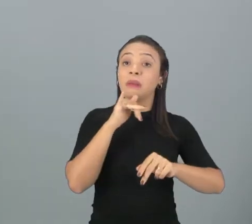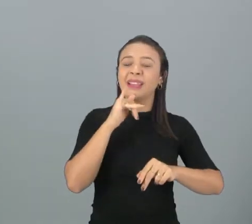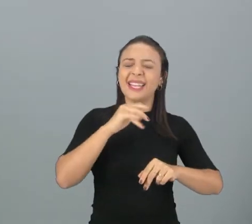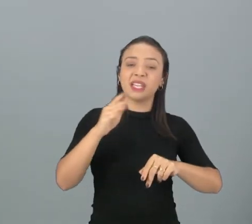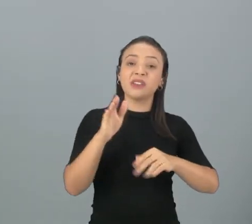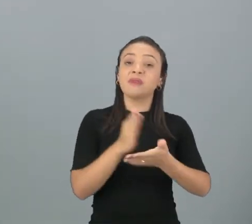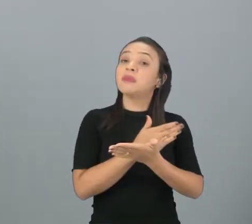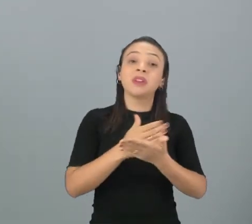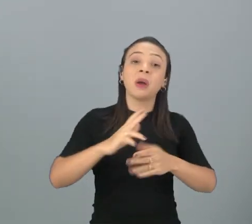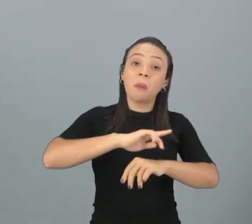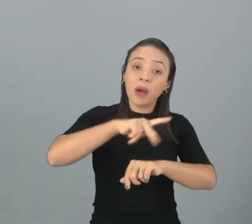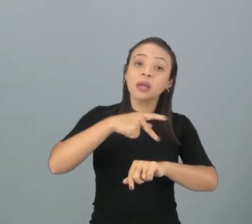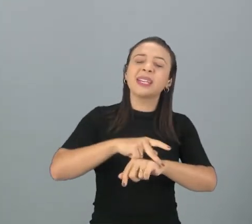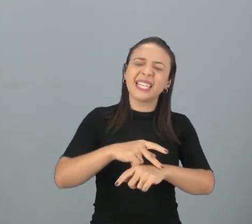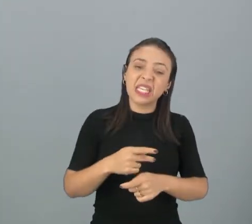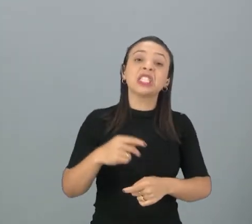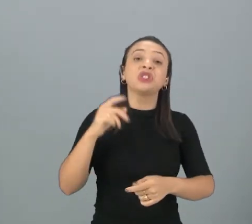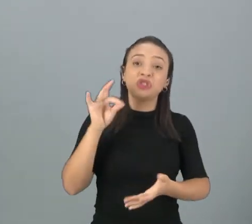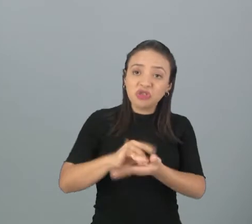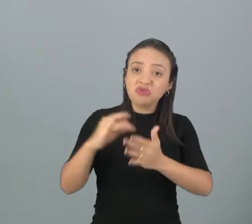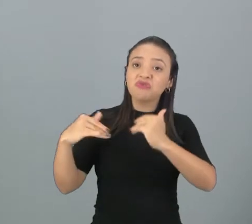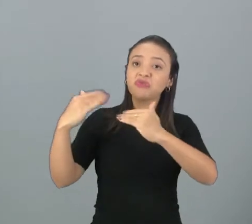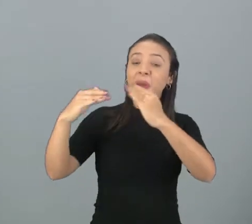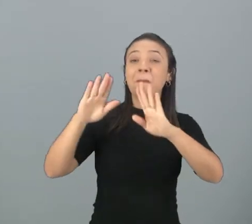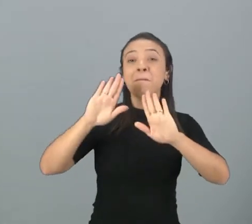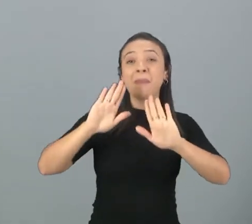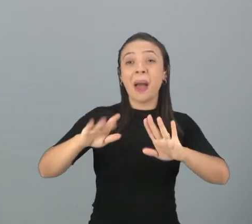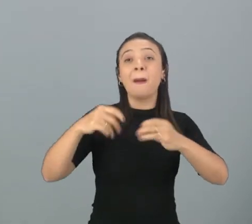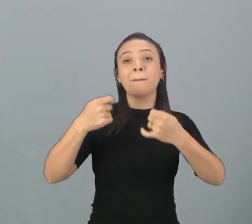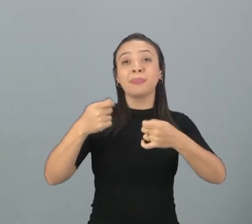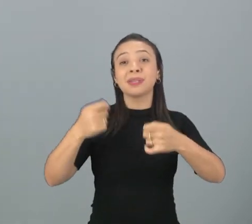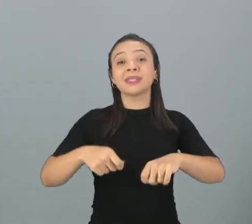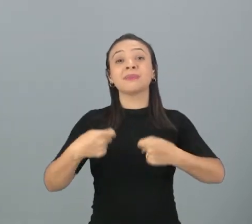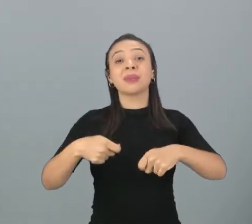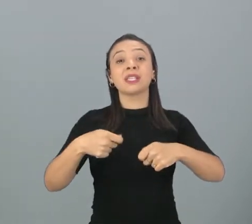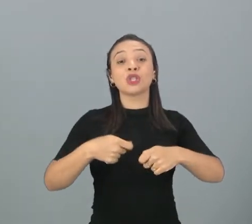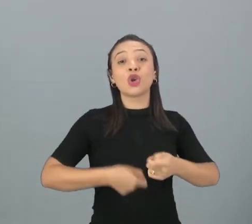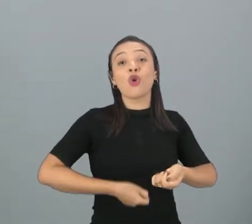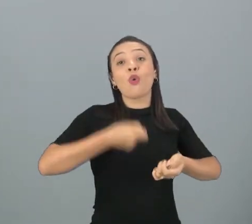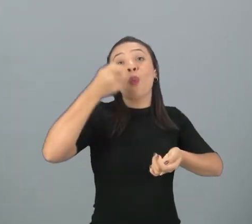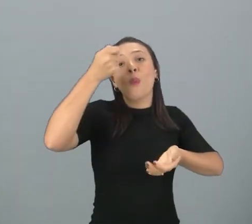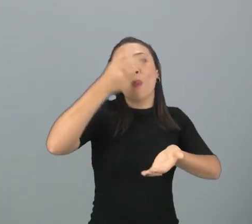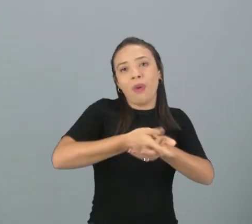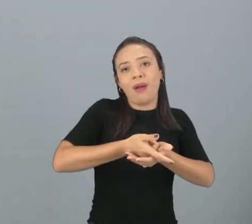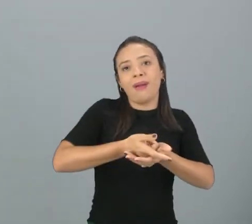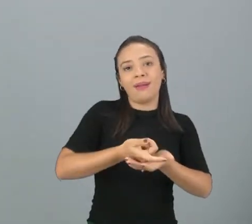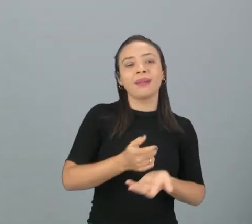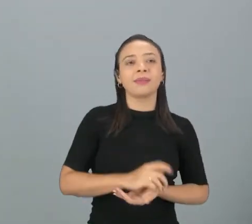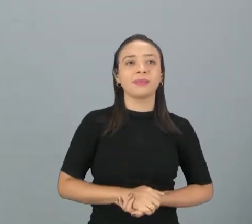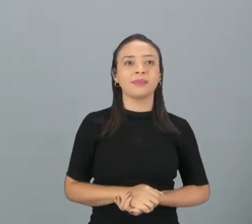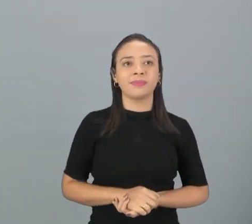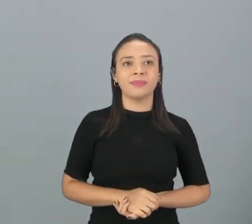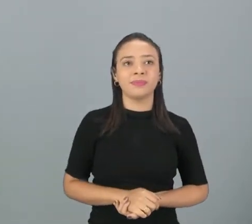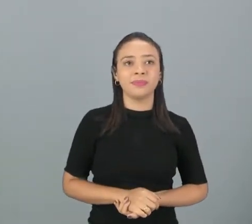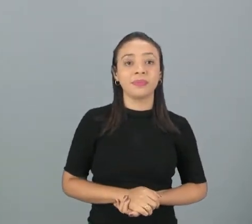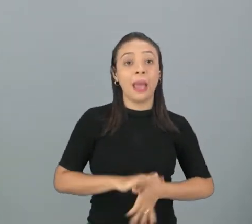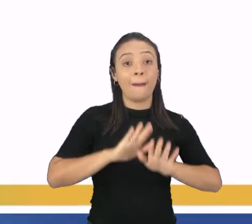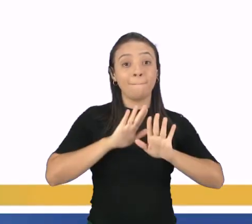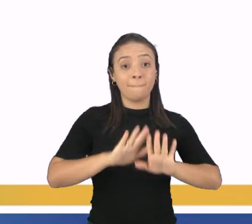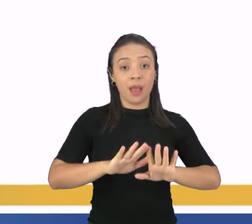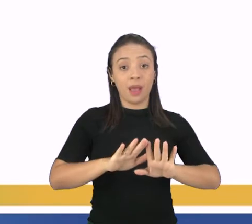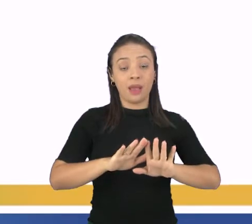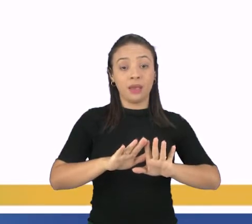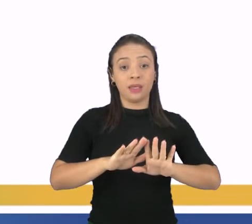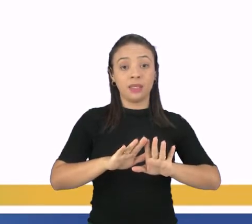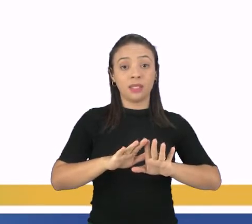de alguns países que são desenvolvidos, mas que precisam importar esses recursos energéticos. Mas, o petróleo